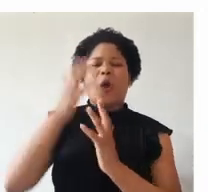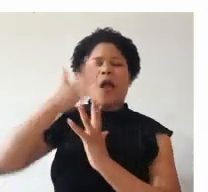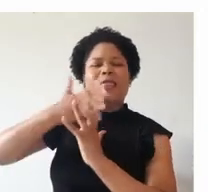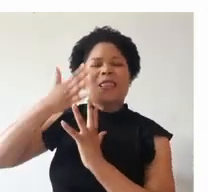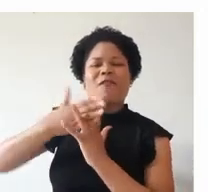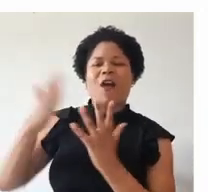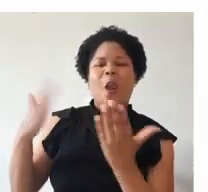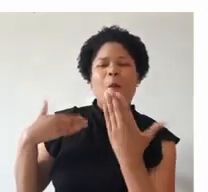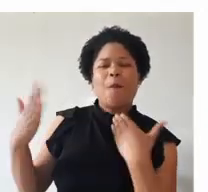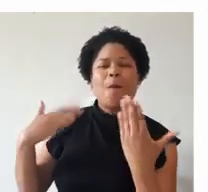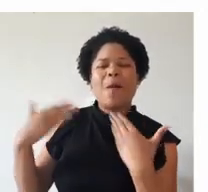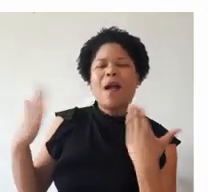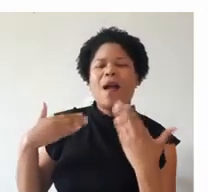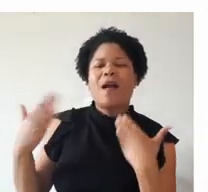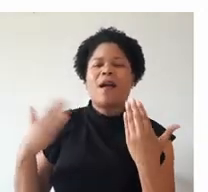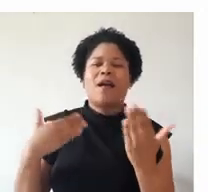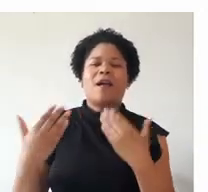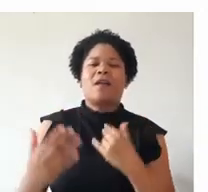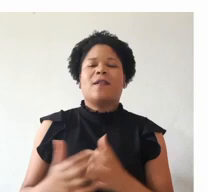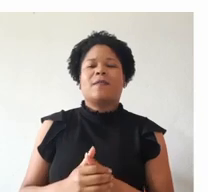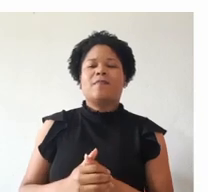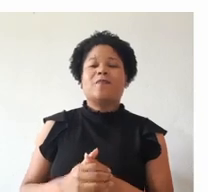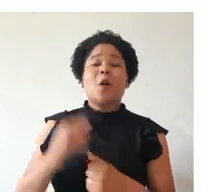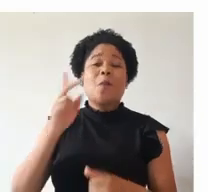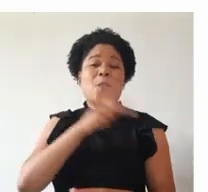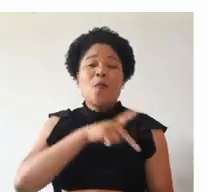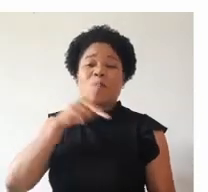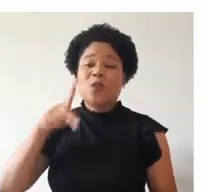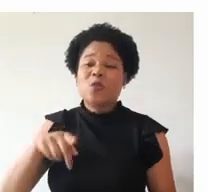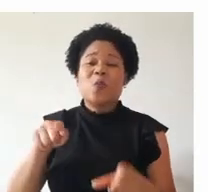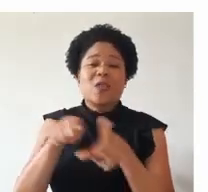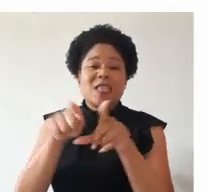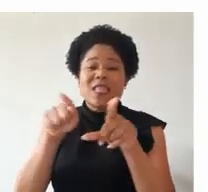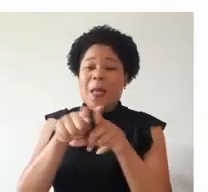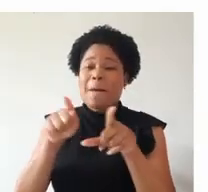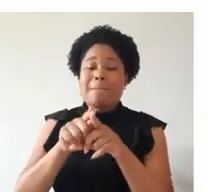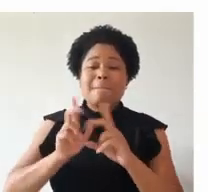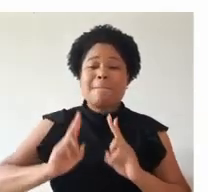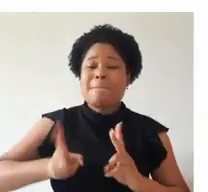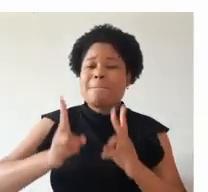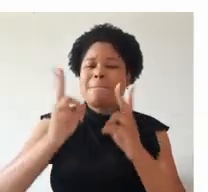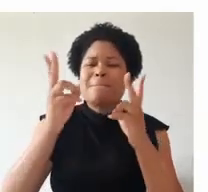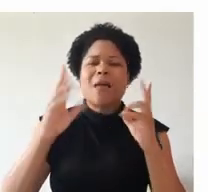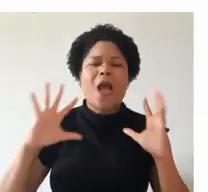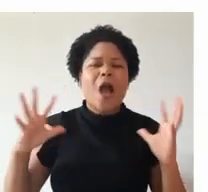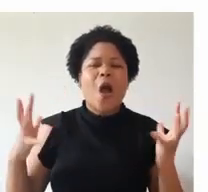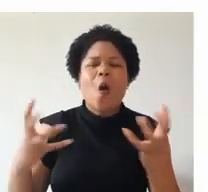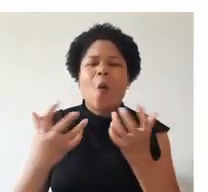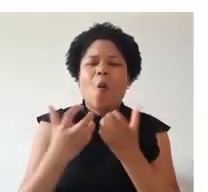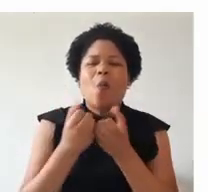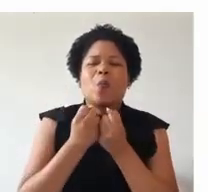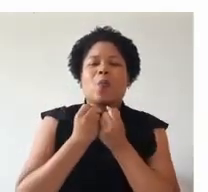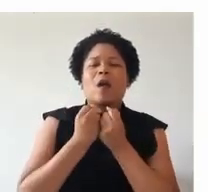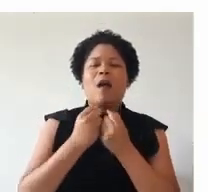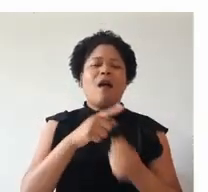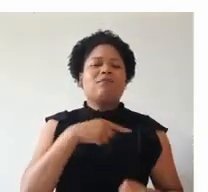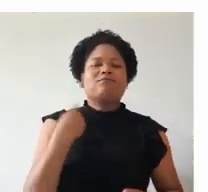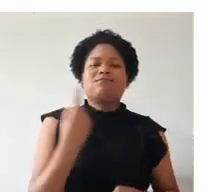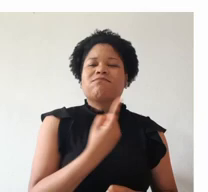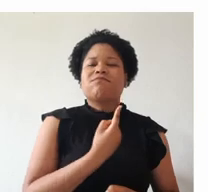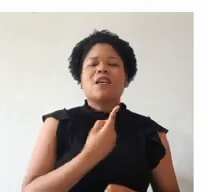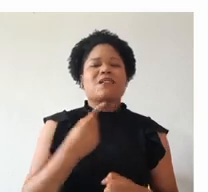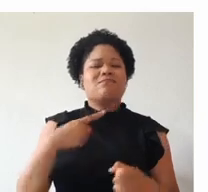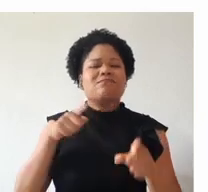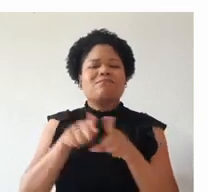uma aula e outro, que ficava conversando, dos professores, que também sempre foram muito acolhedores, assim, né? Que a gente